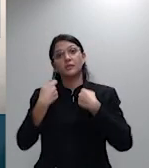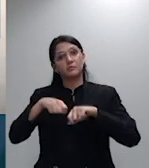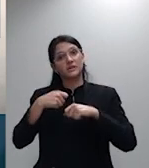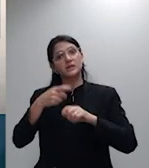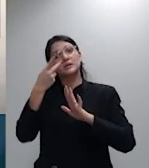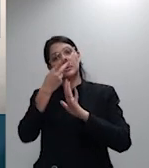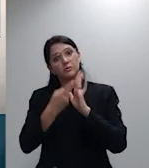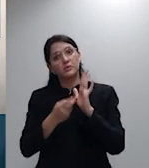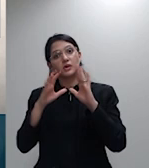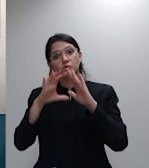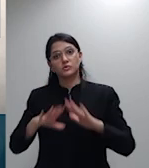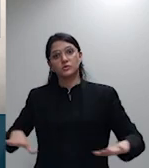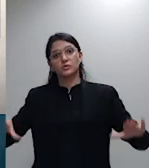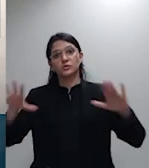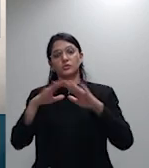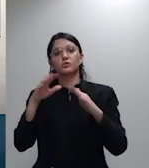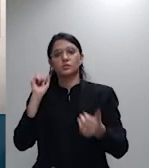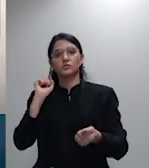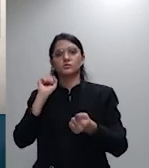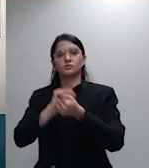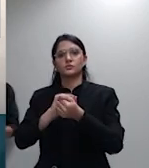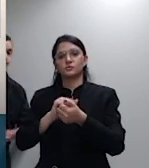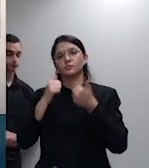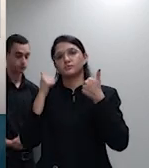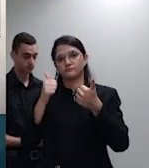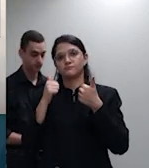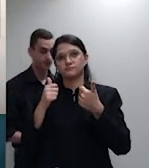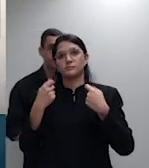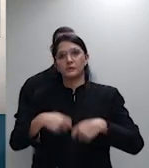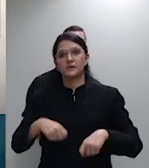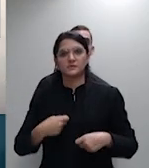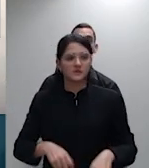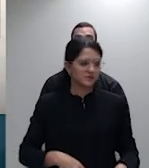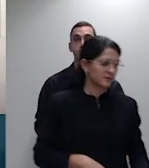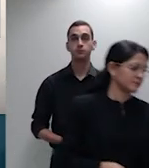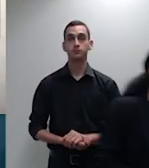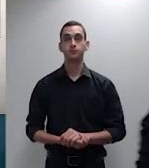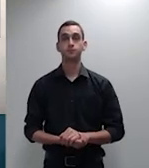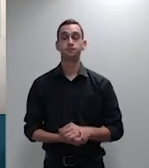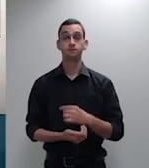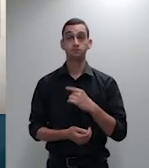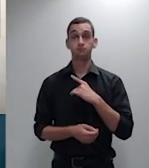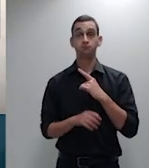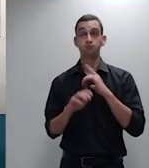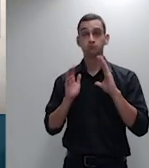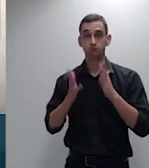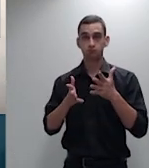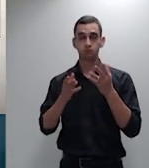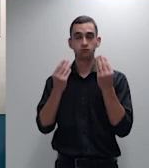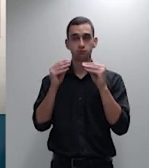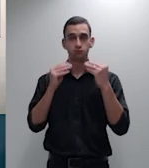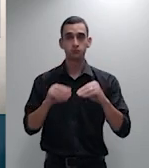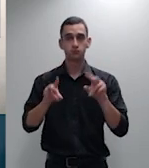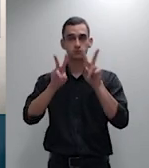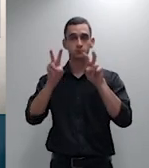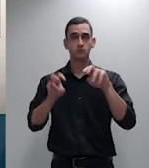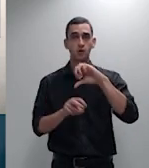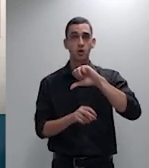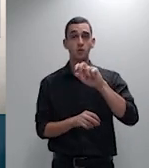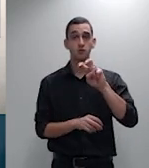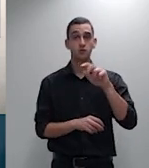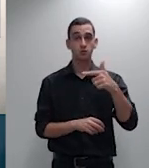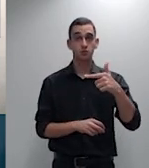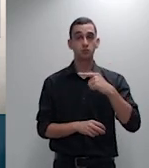maneira geral nós entendemos que aqueles princípios lá estabelecidos no tema 952 devem ser mantidos e se